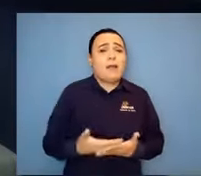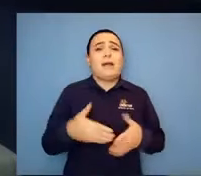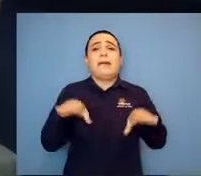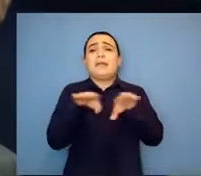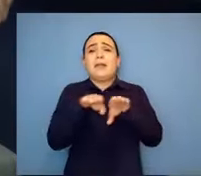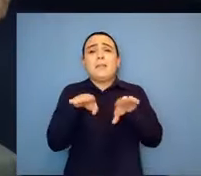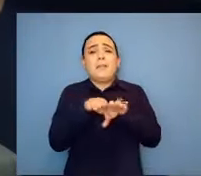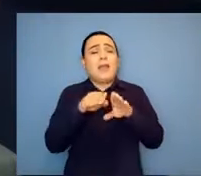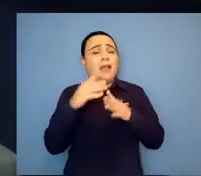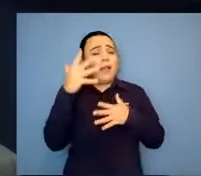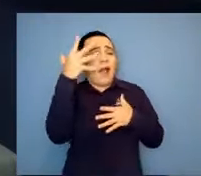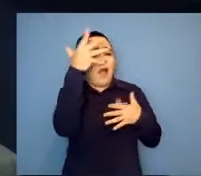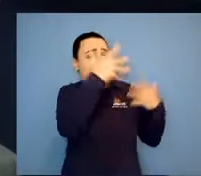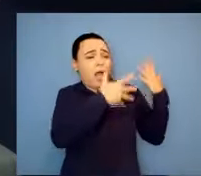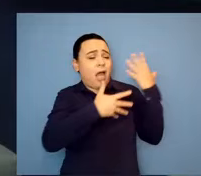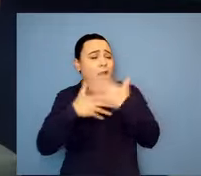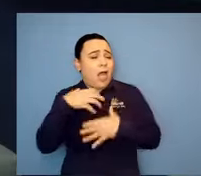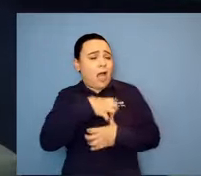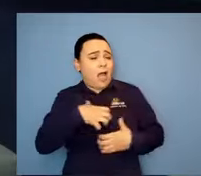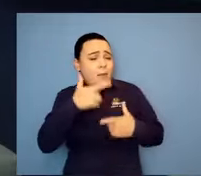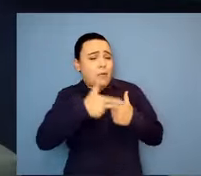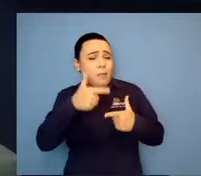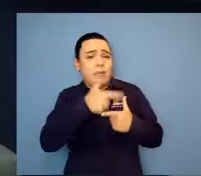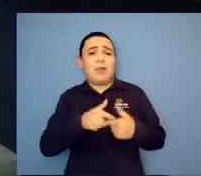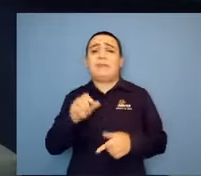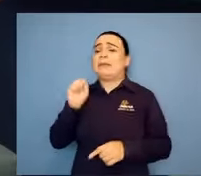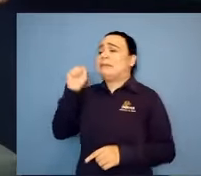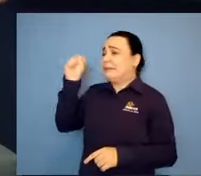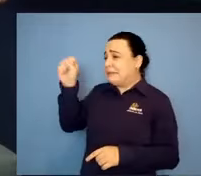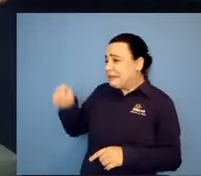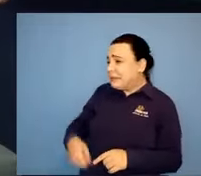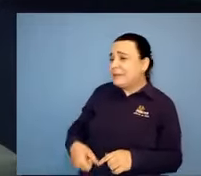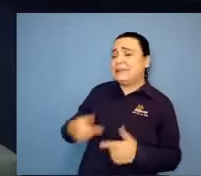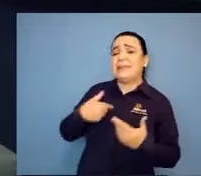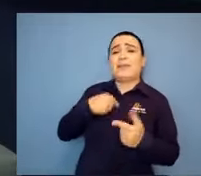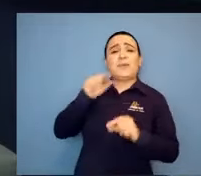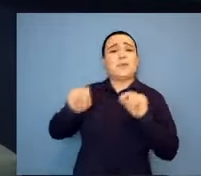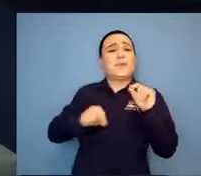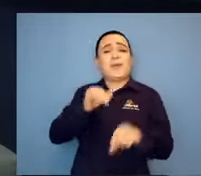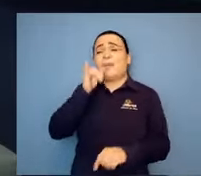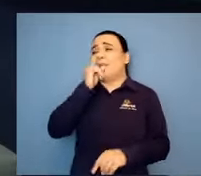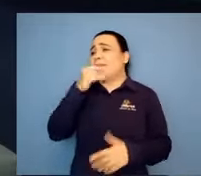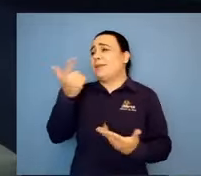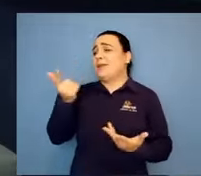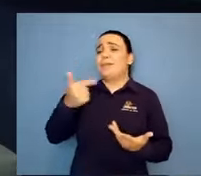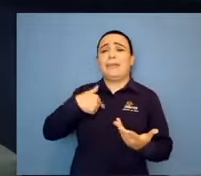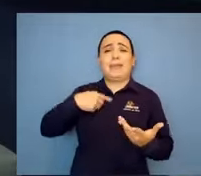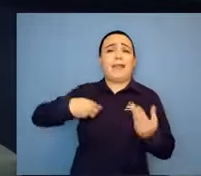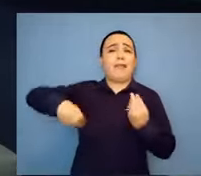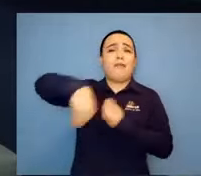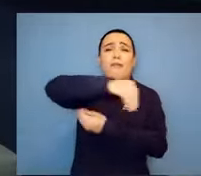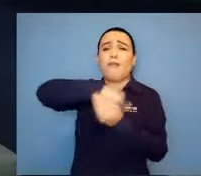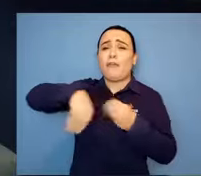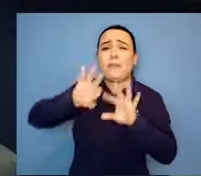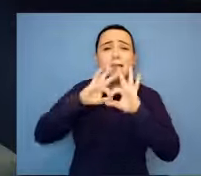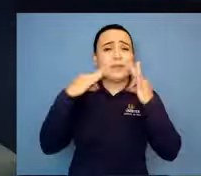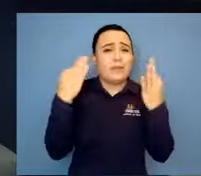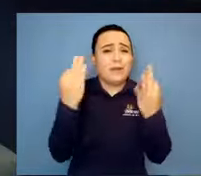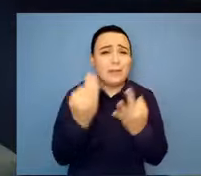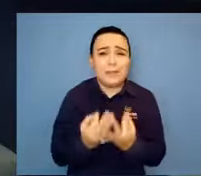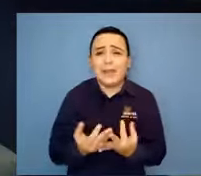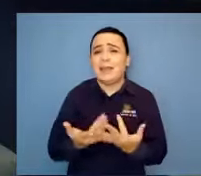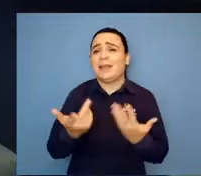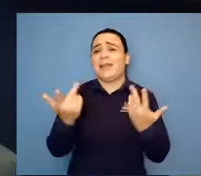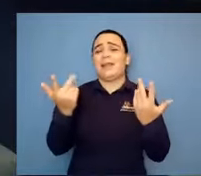Envolve a comunidade. Então, e isso não é dito. Claro que não, né? Então, é na prática que nós, enquanto